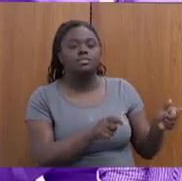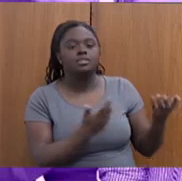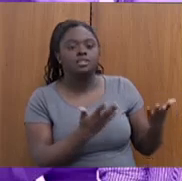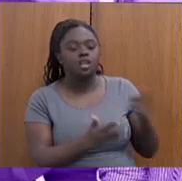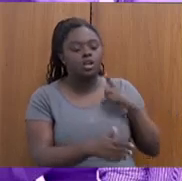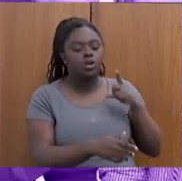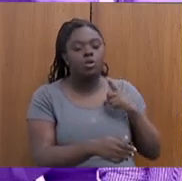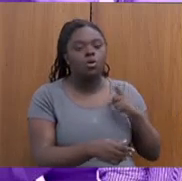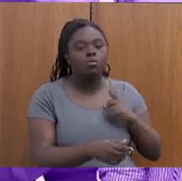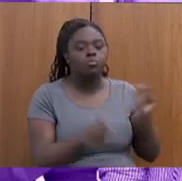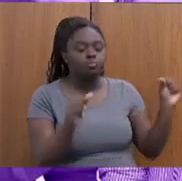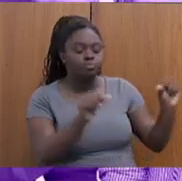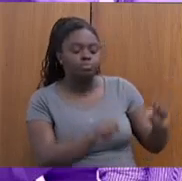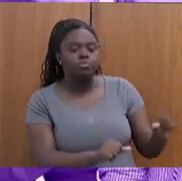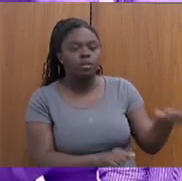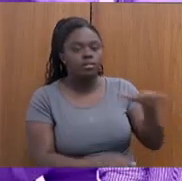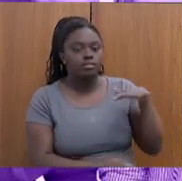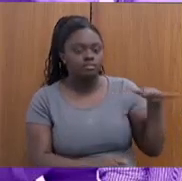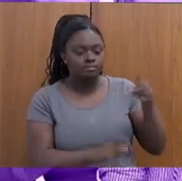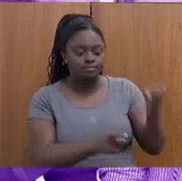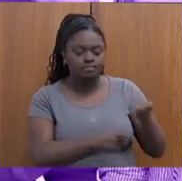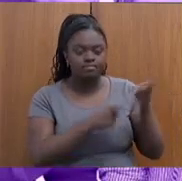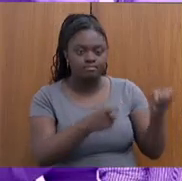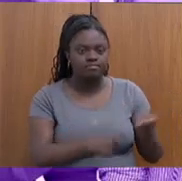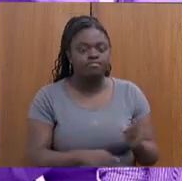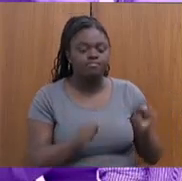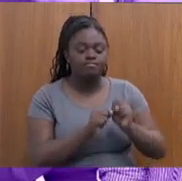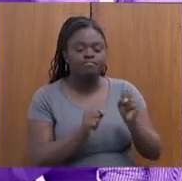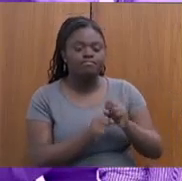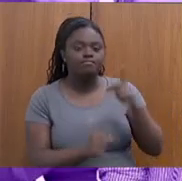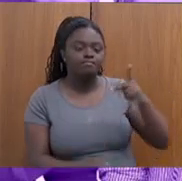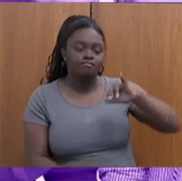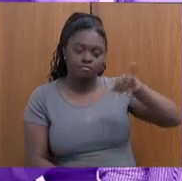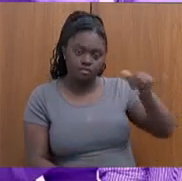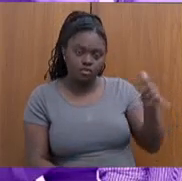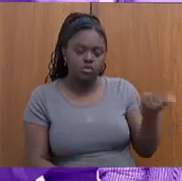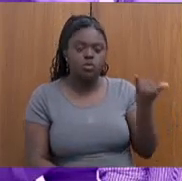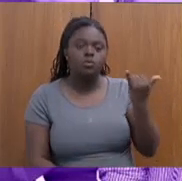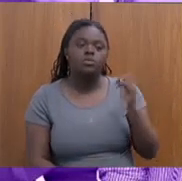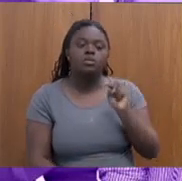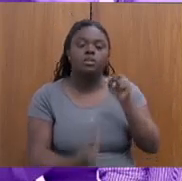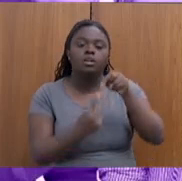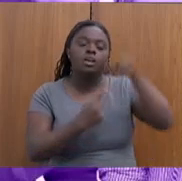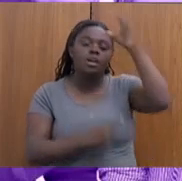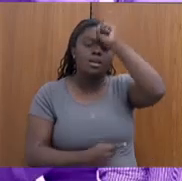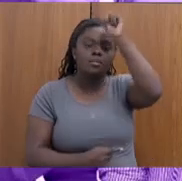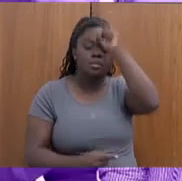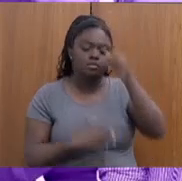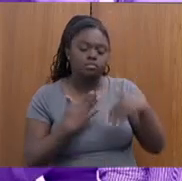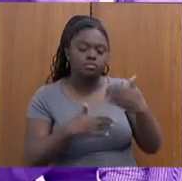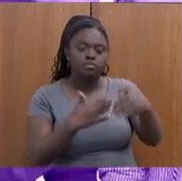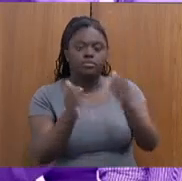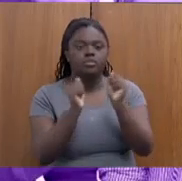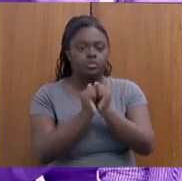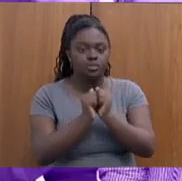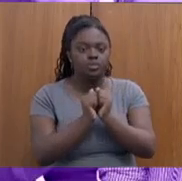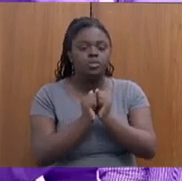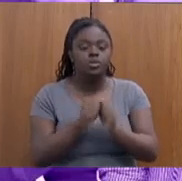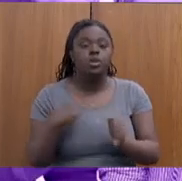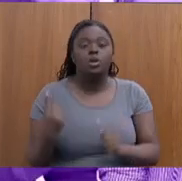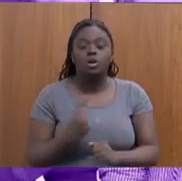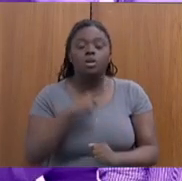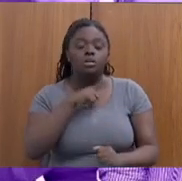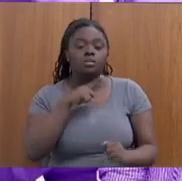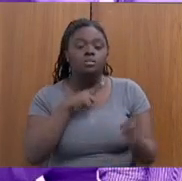é executado pela APJ, que é uma OSC, que é Aprendendo a Produzir Juntos. Nós temos